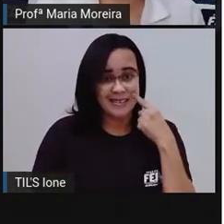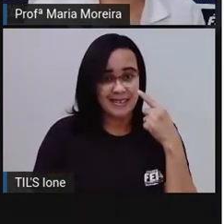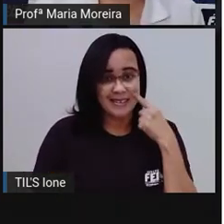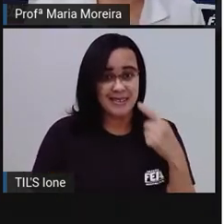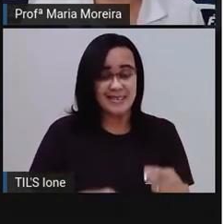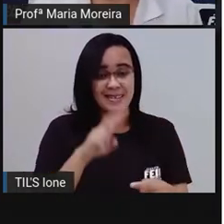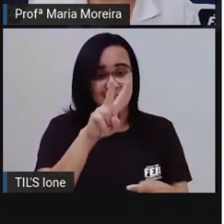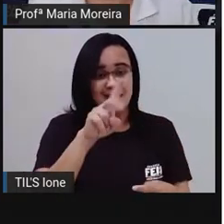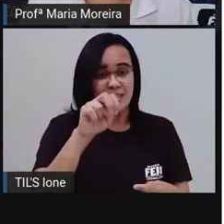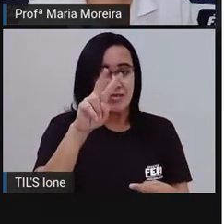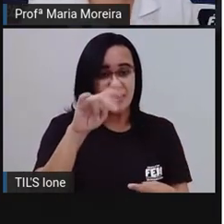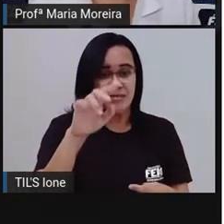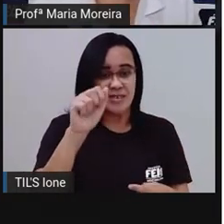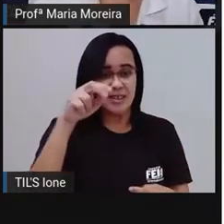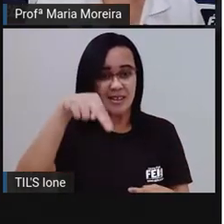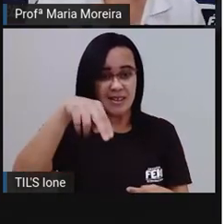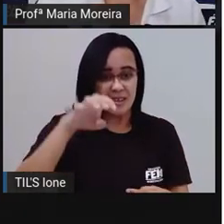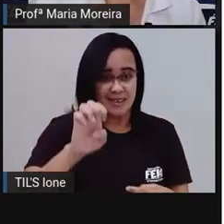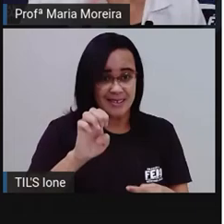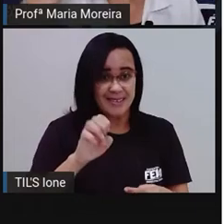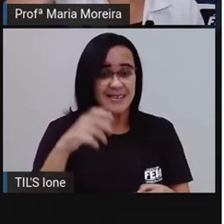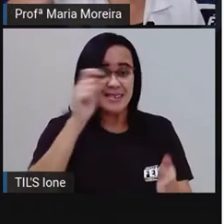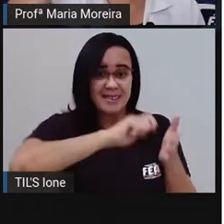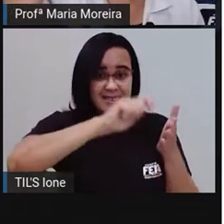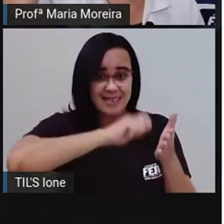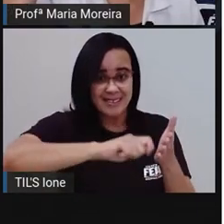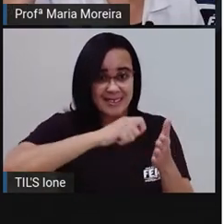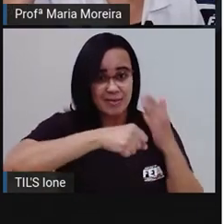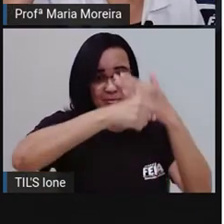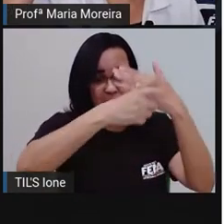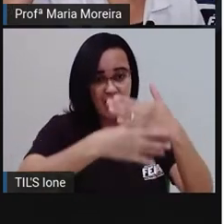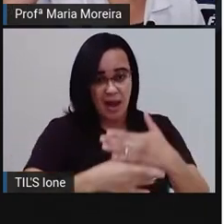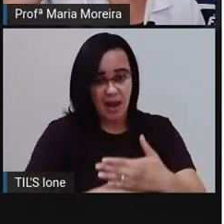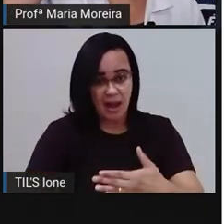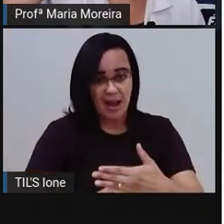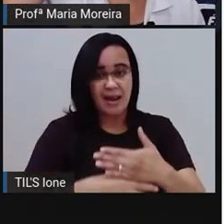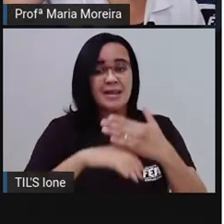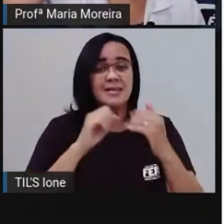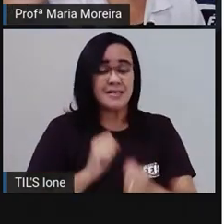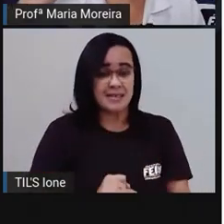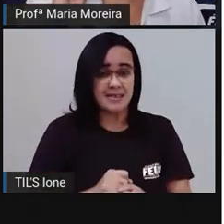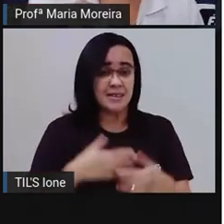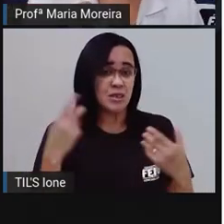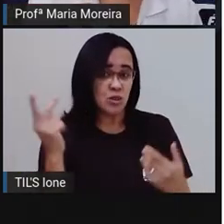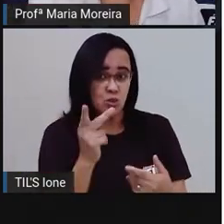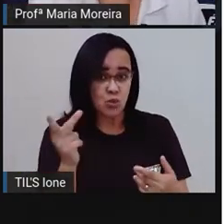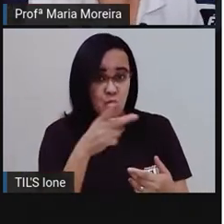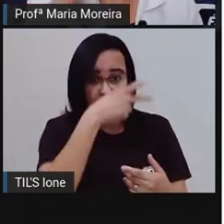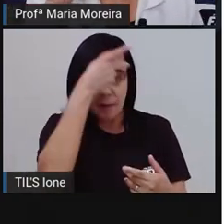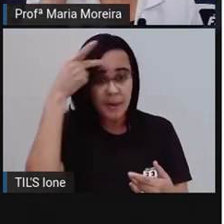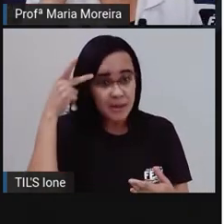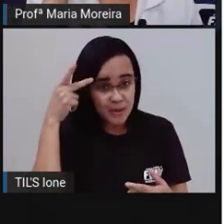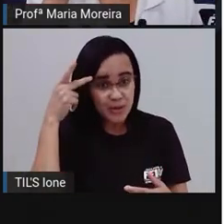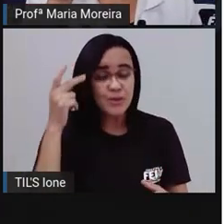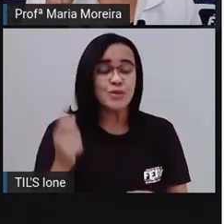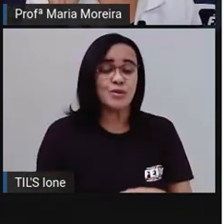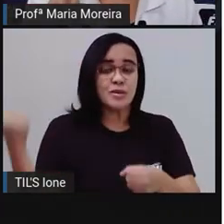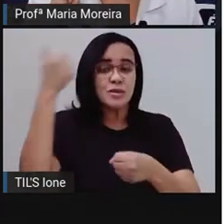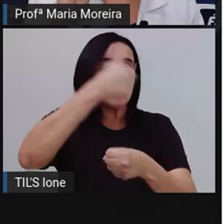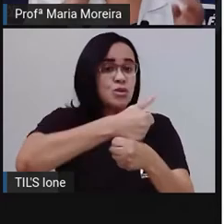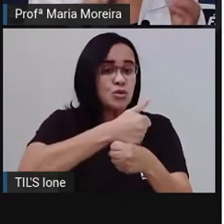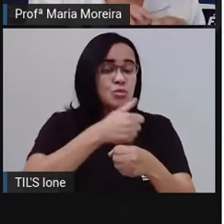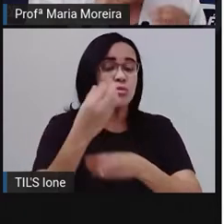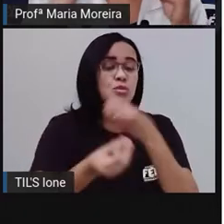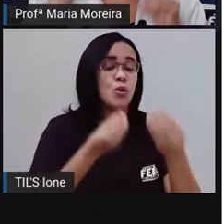Viviane e a Carla. Escreve no chat. Viviane e Carla. Eu tenho o quê aí? Duas pessoas. Se eu tenho duas